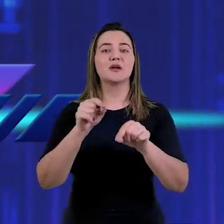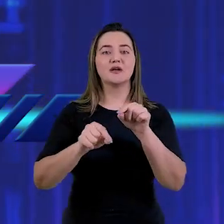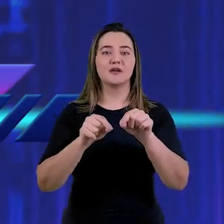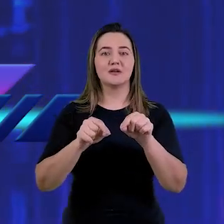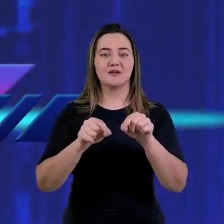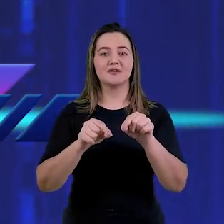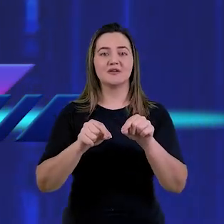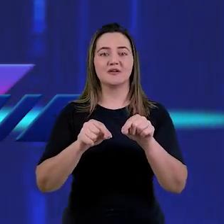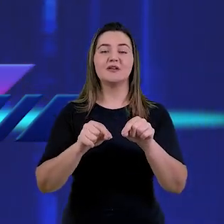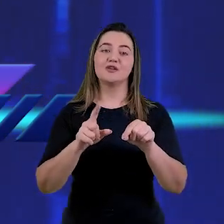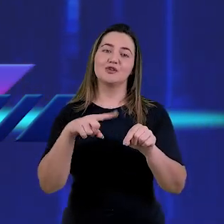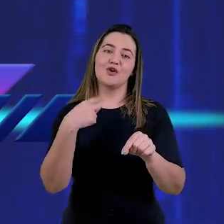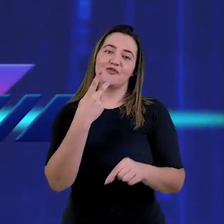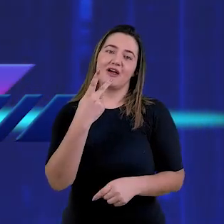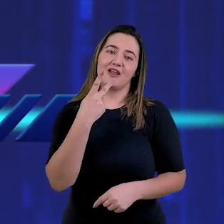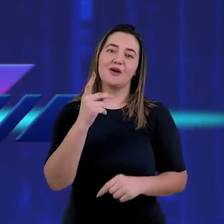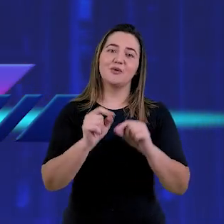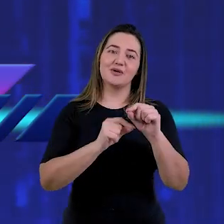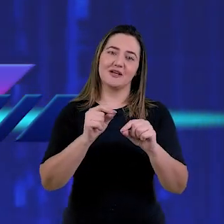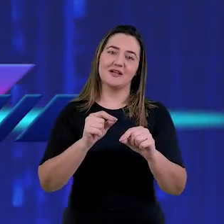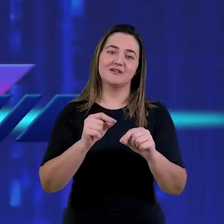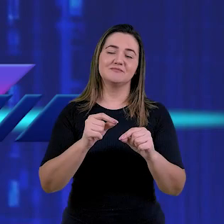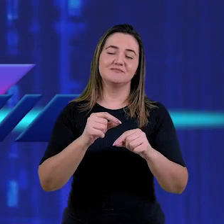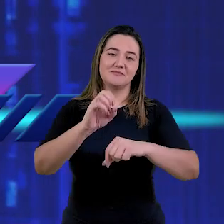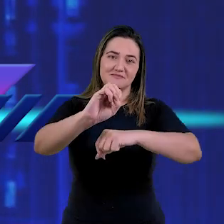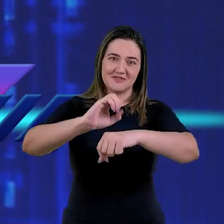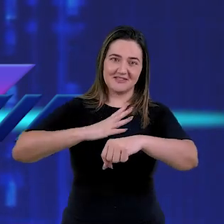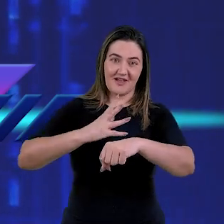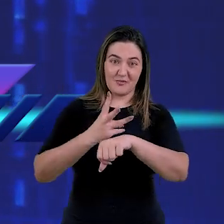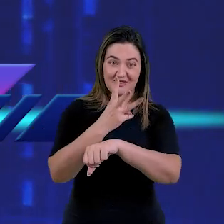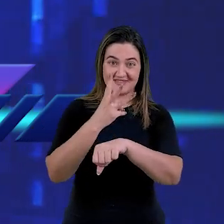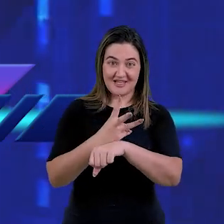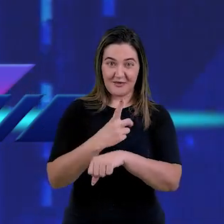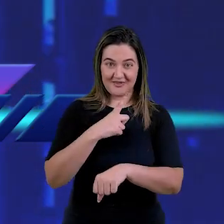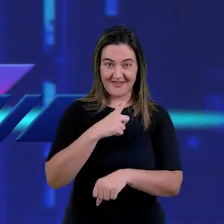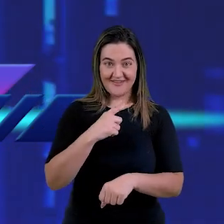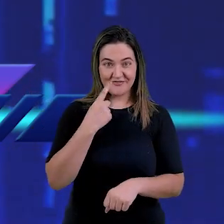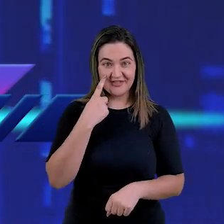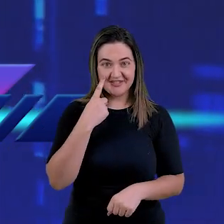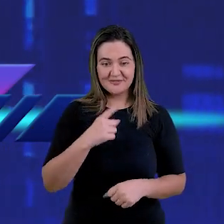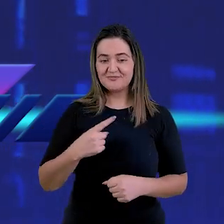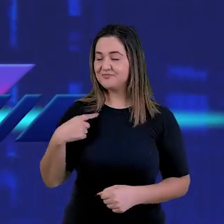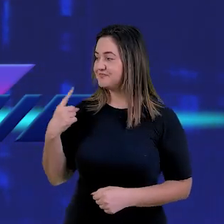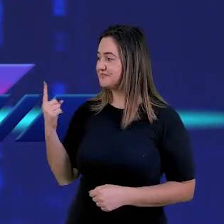Em algumas maneiras. A primeira, mandando uma mensagem para nós pelo WhatsApp. O número é